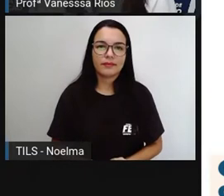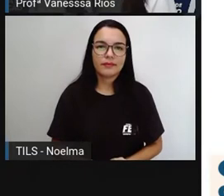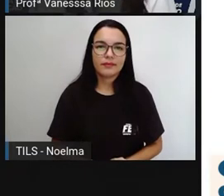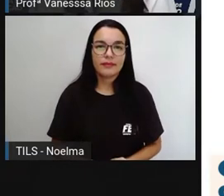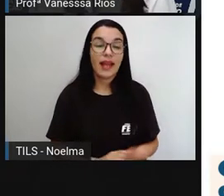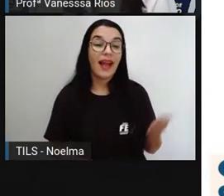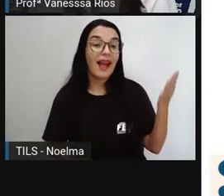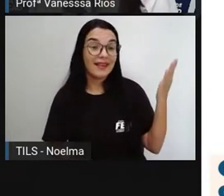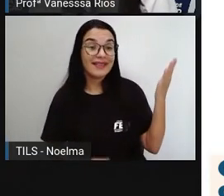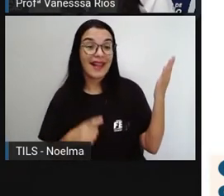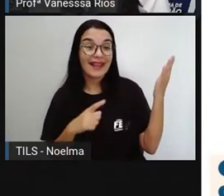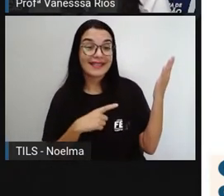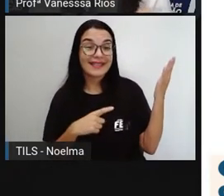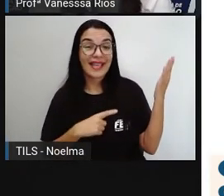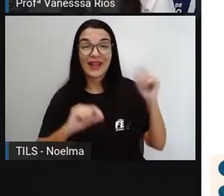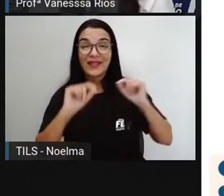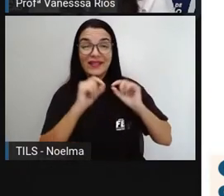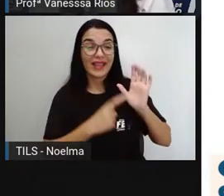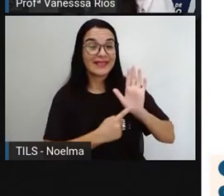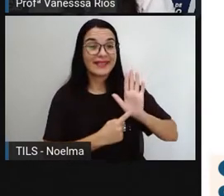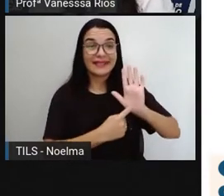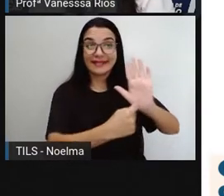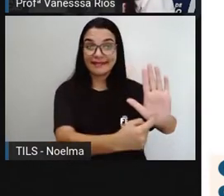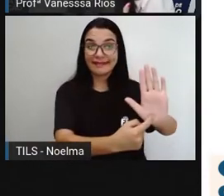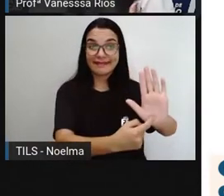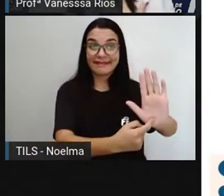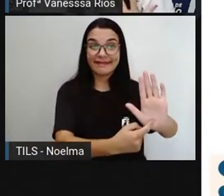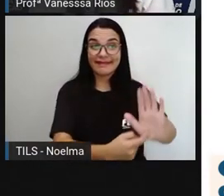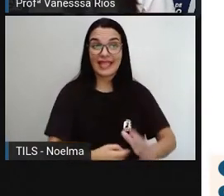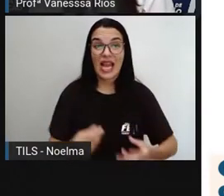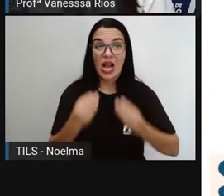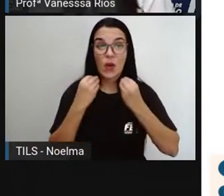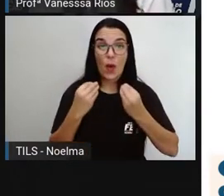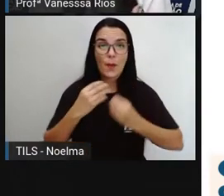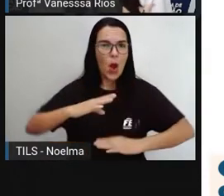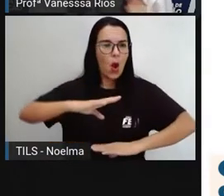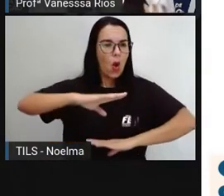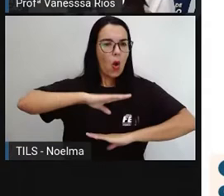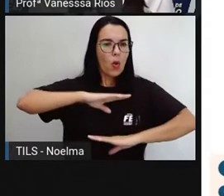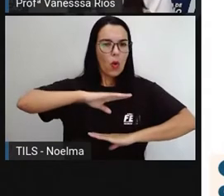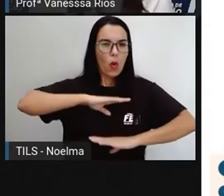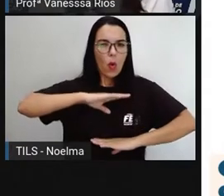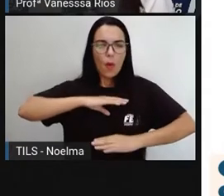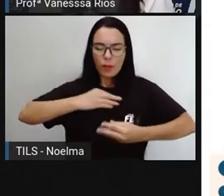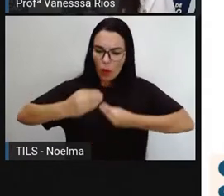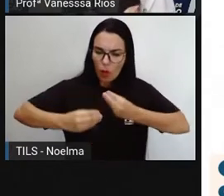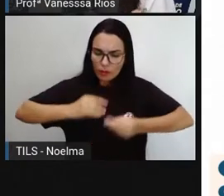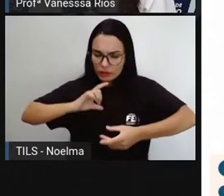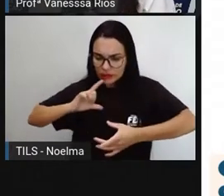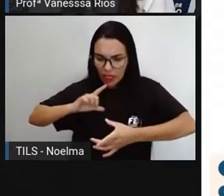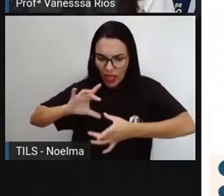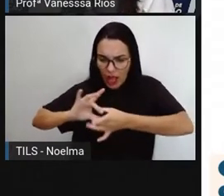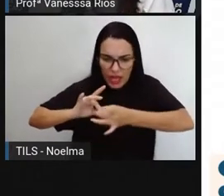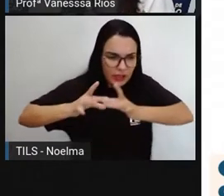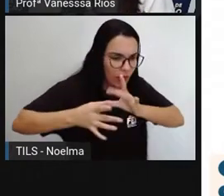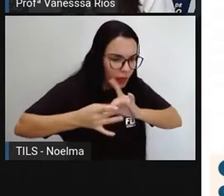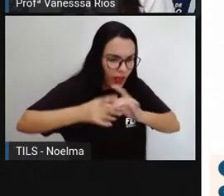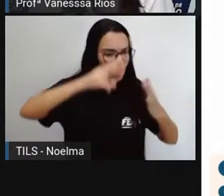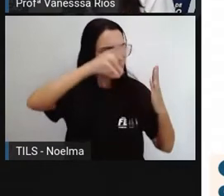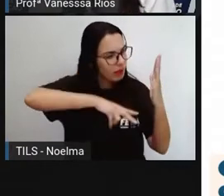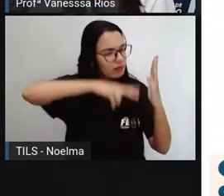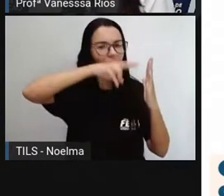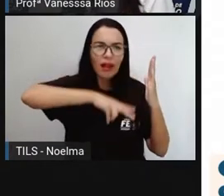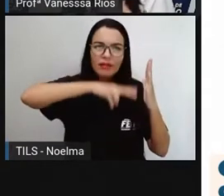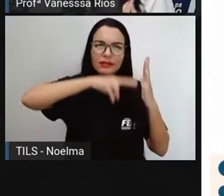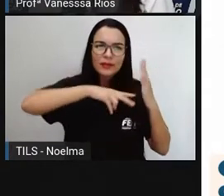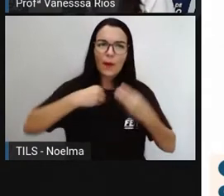E aí, a Pró traz essa imagem para a gente observar como o nosso corpo, ele se relaciona dentro dessa atividade da leitura.